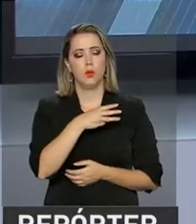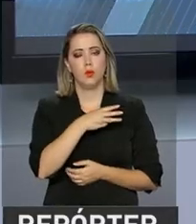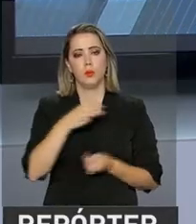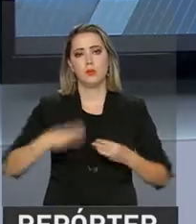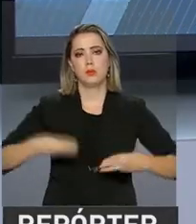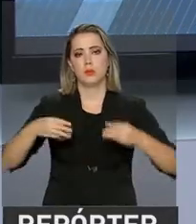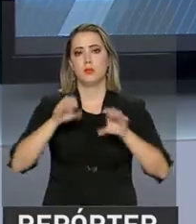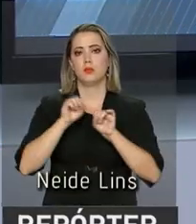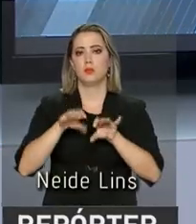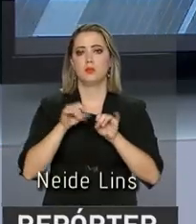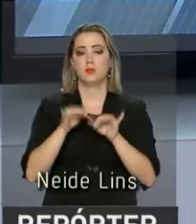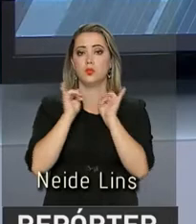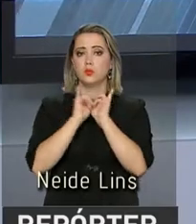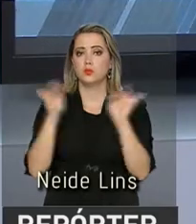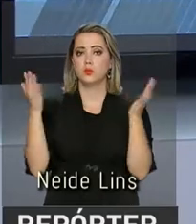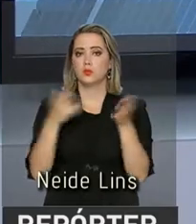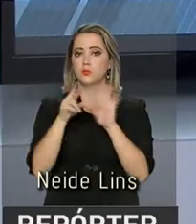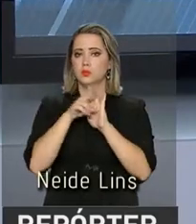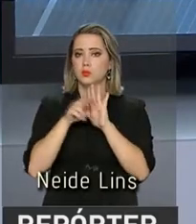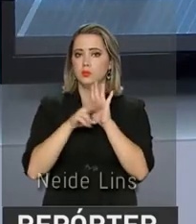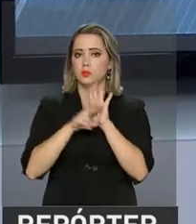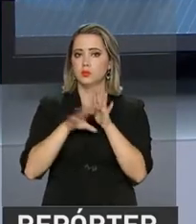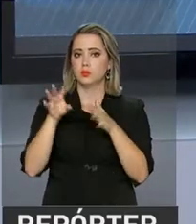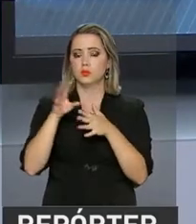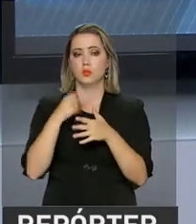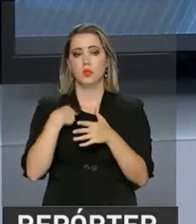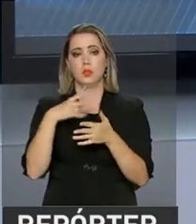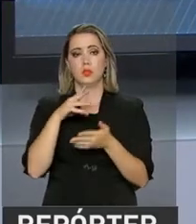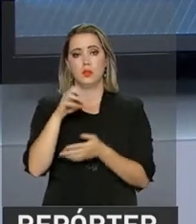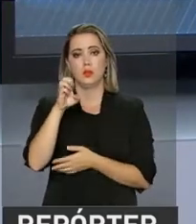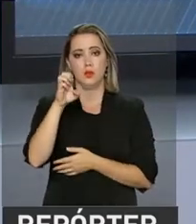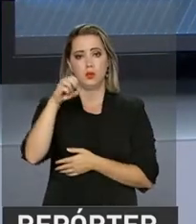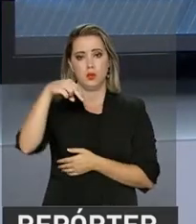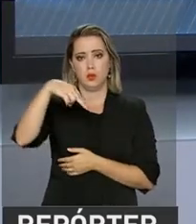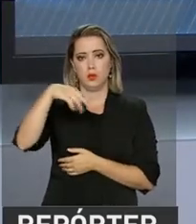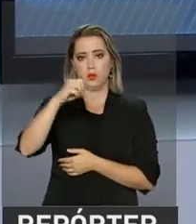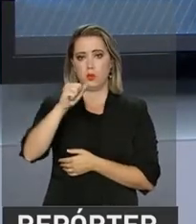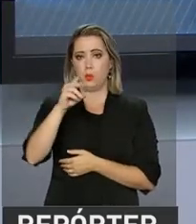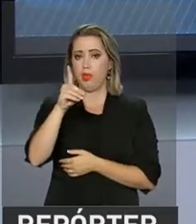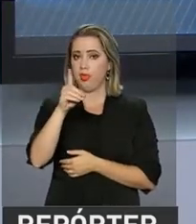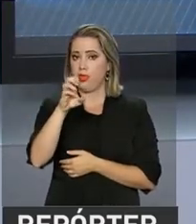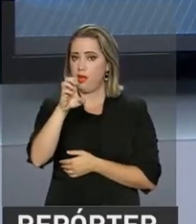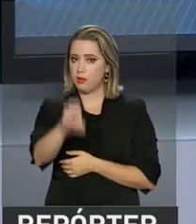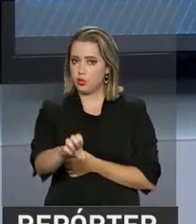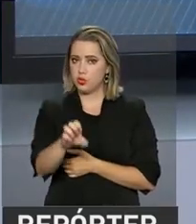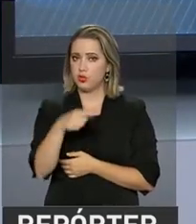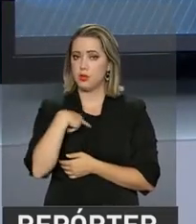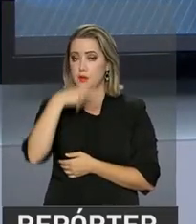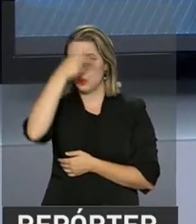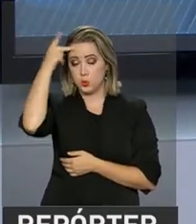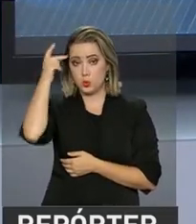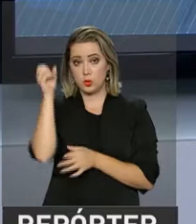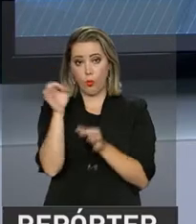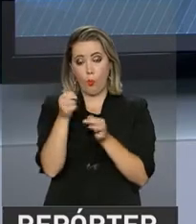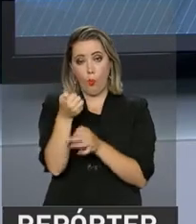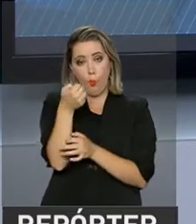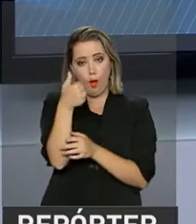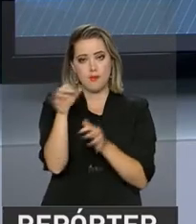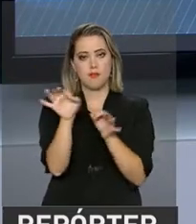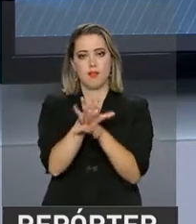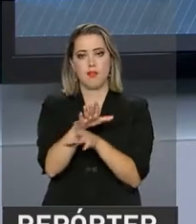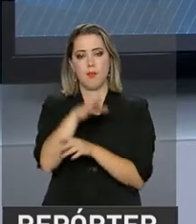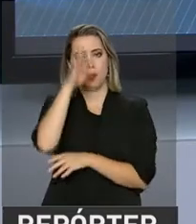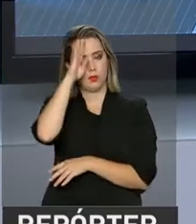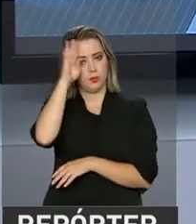divulgou hoje as regras do Exame Nacional de Desempenho de Estudantes. O ENAD avalia o rendimento dos concluintes dos custos de graduação.